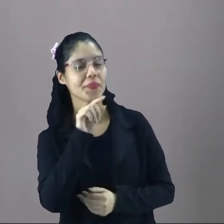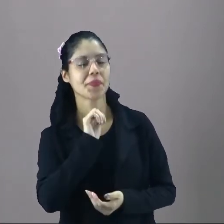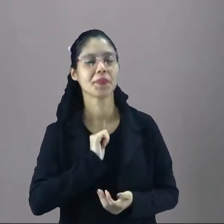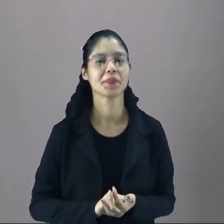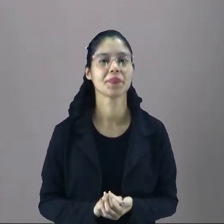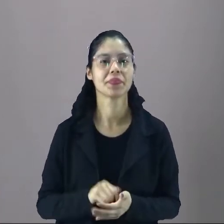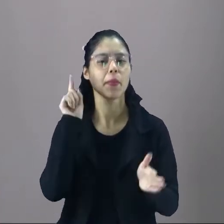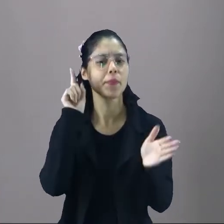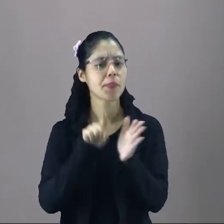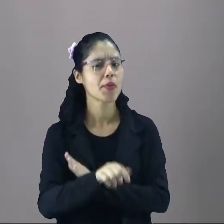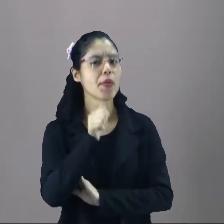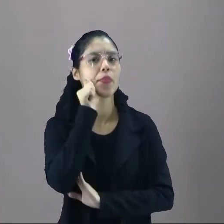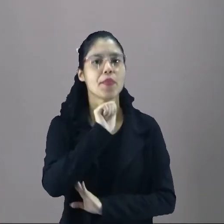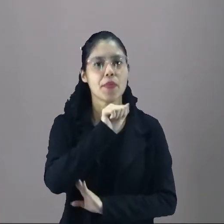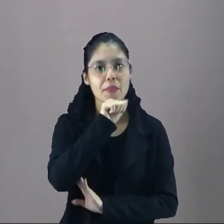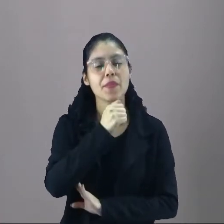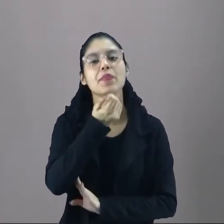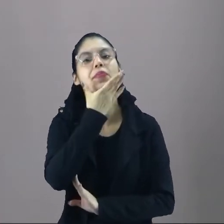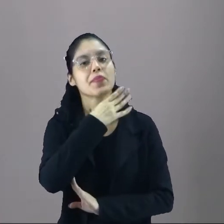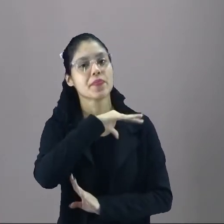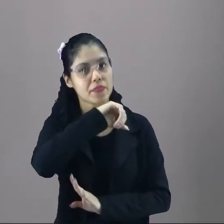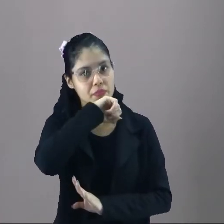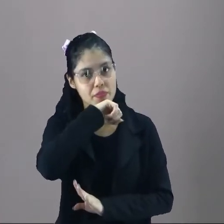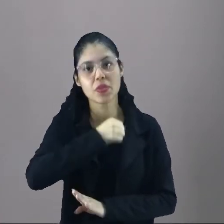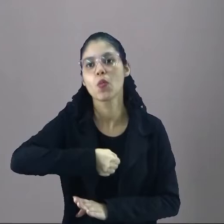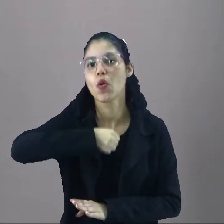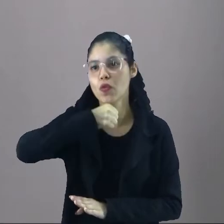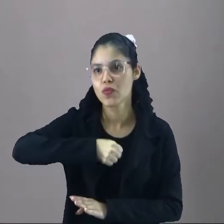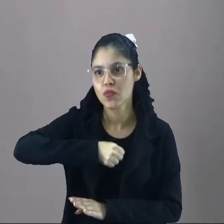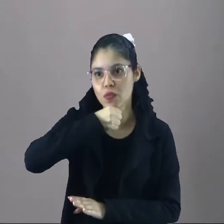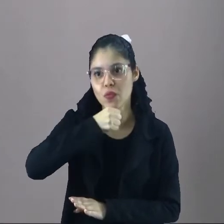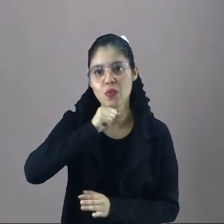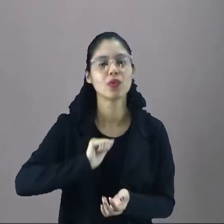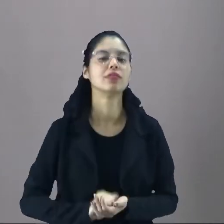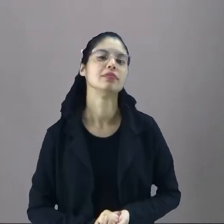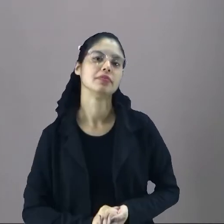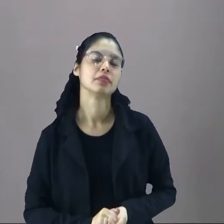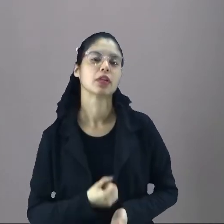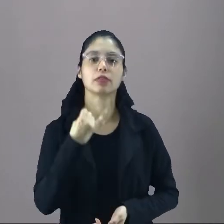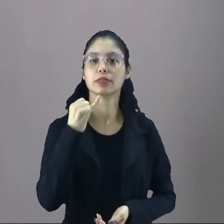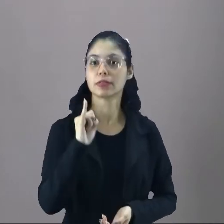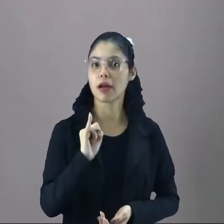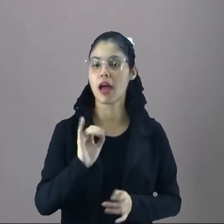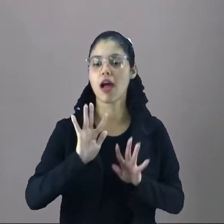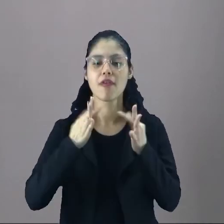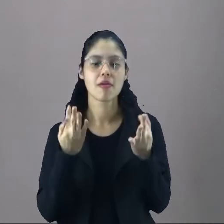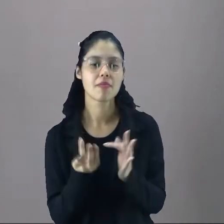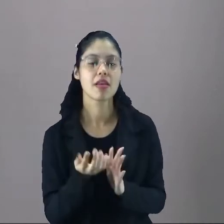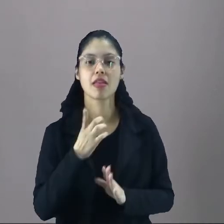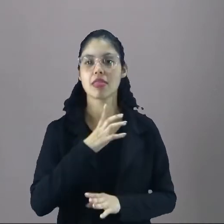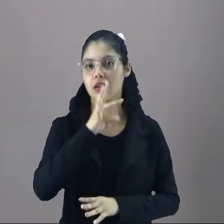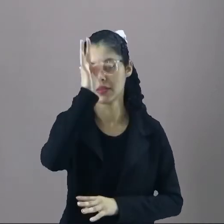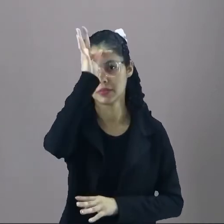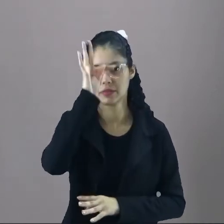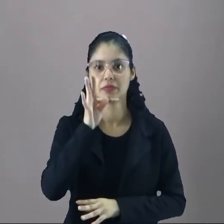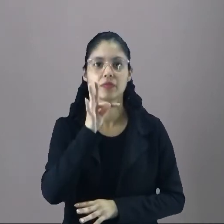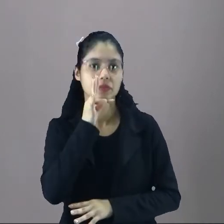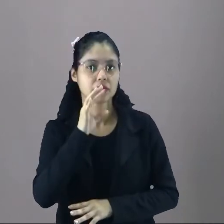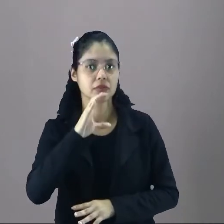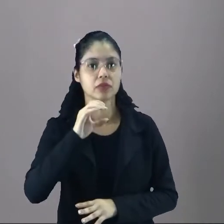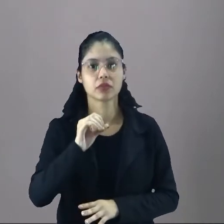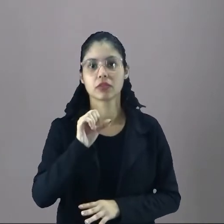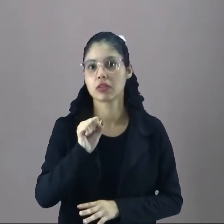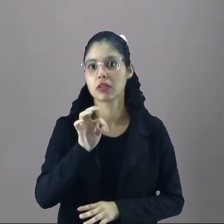você perguntar para sua mamãe, para sua vovó, se na família de vocês tem algum